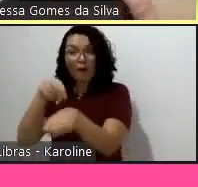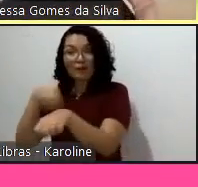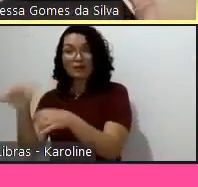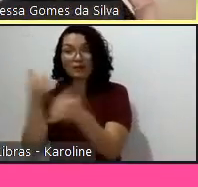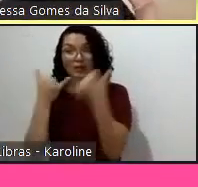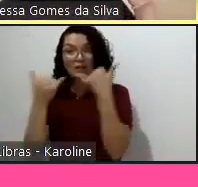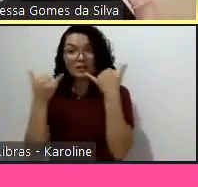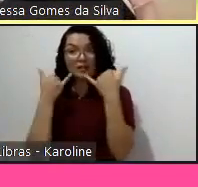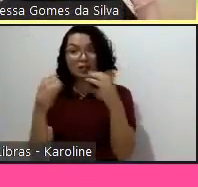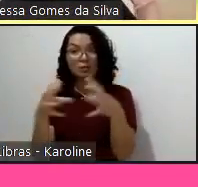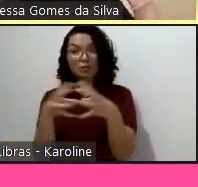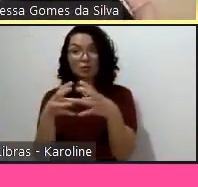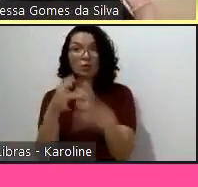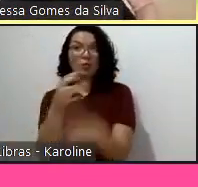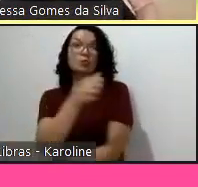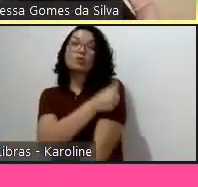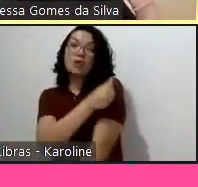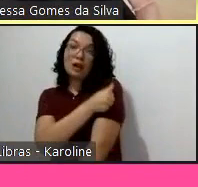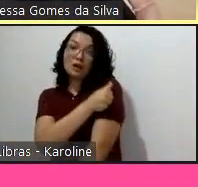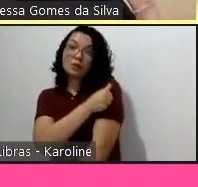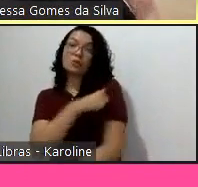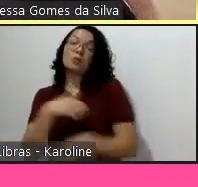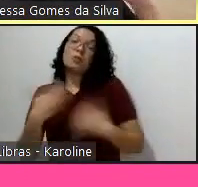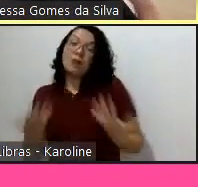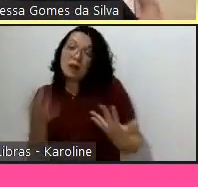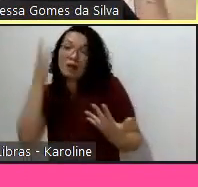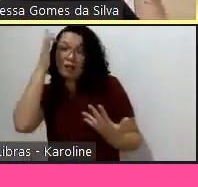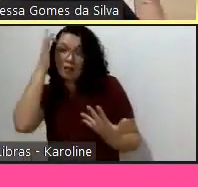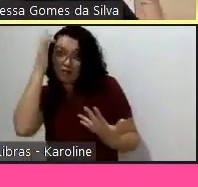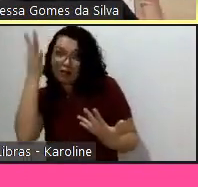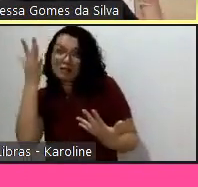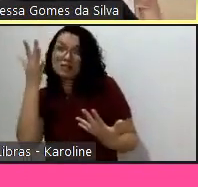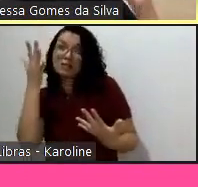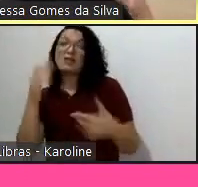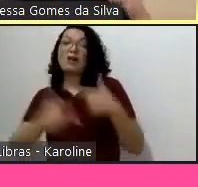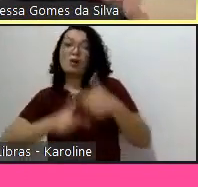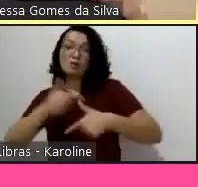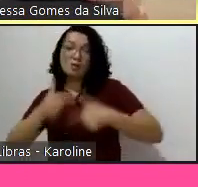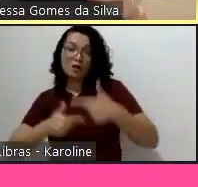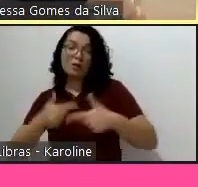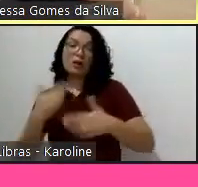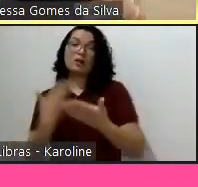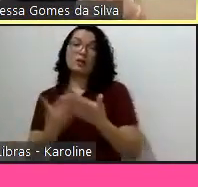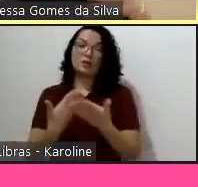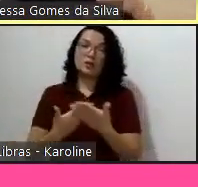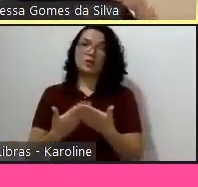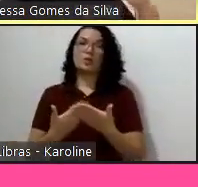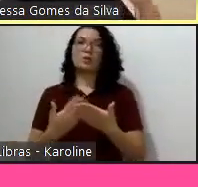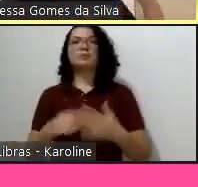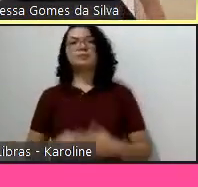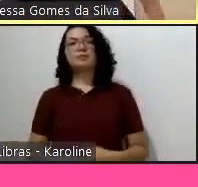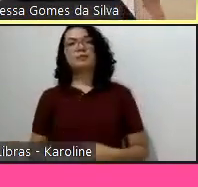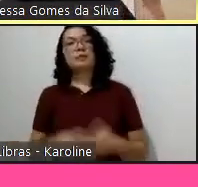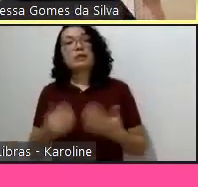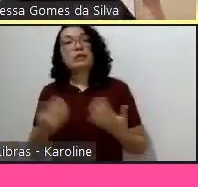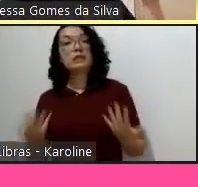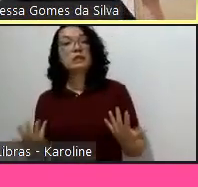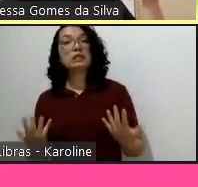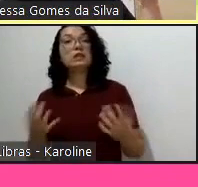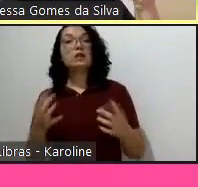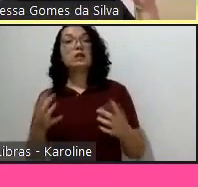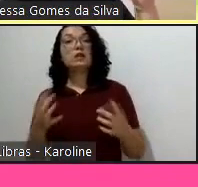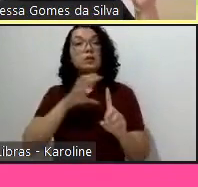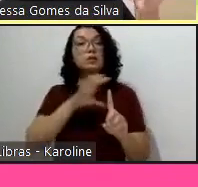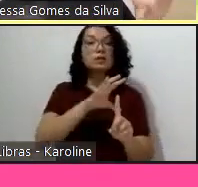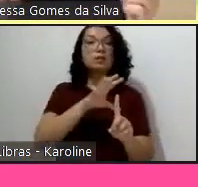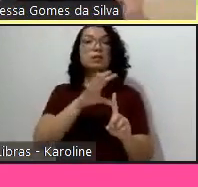não terem que passar por isso daí. E uma avaliação de ciclo de vida, ela nos dá resultados de impactos inerentes